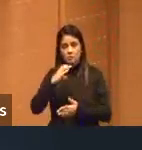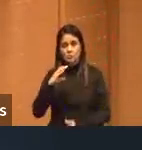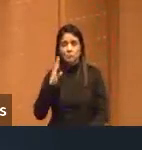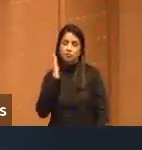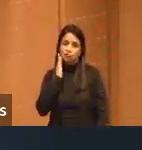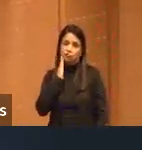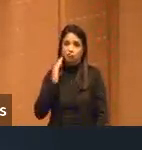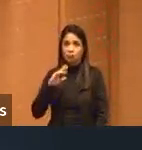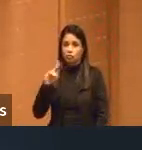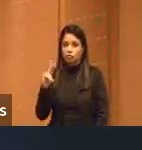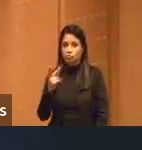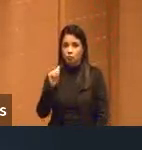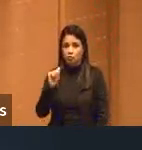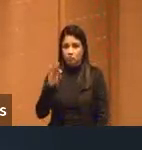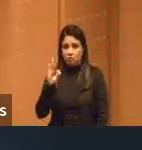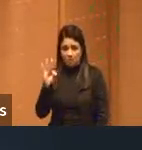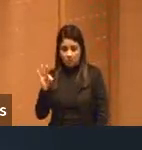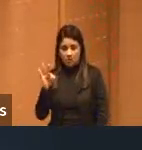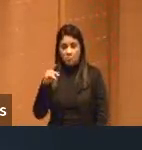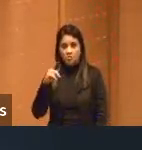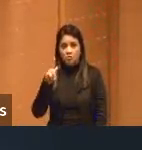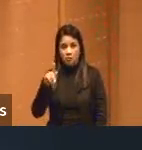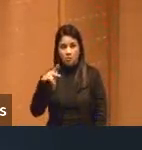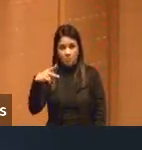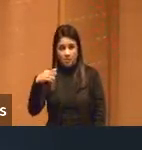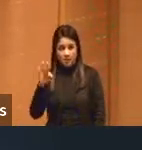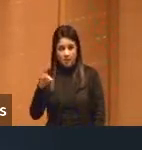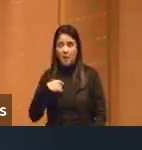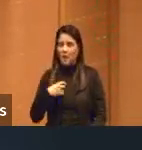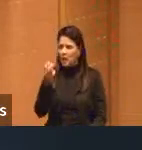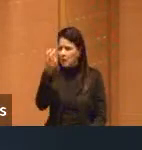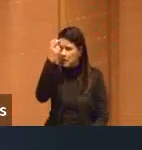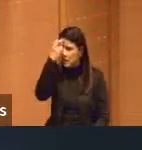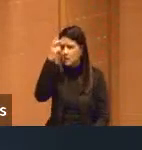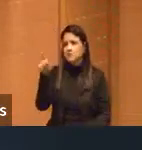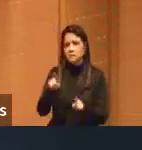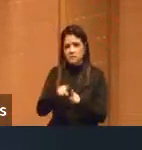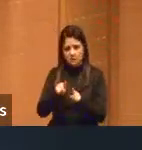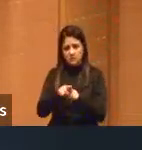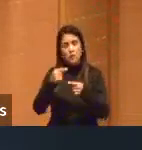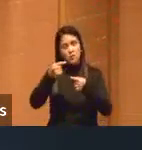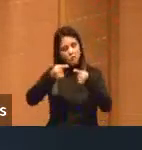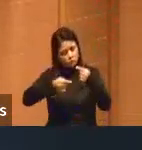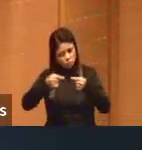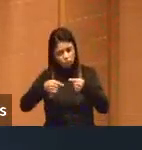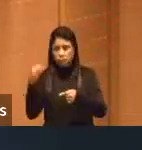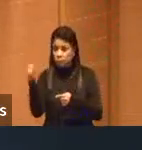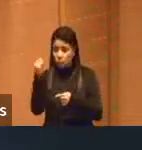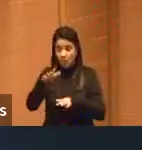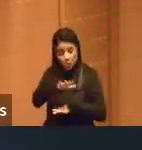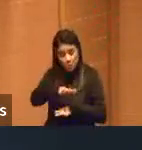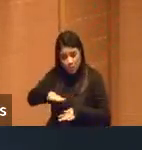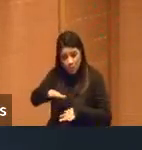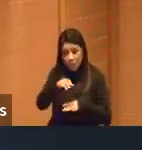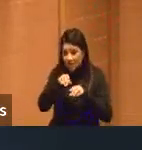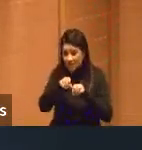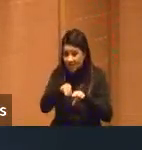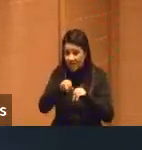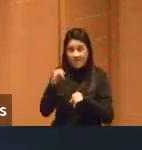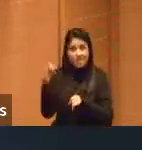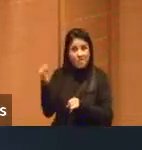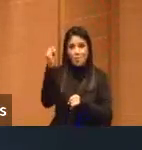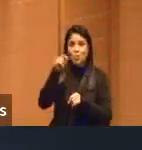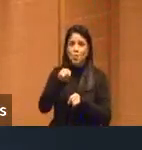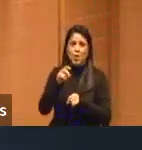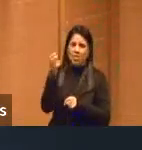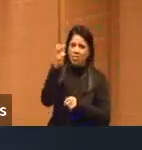artificiais são sim inteligentes, então, é uma discussão importante, mas no campo da educação, o que importa não